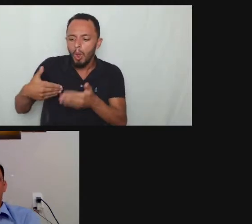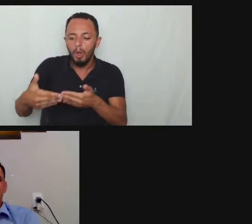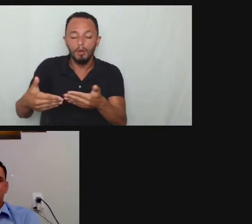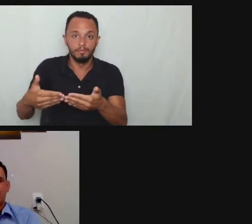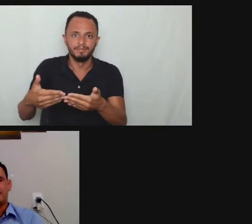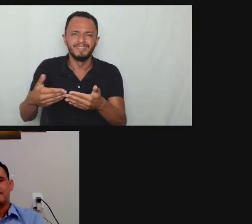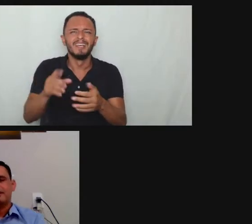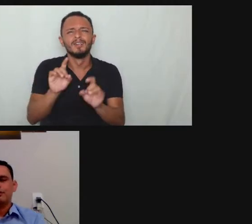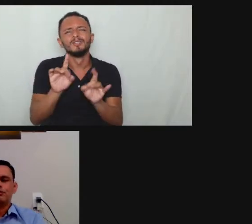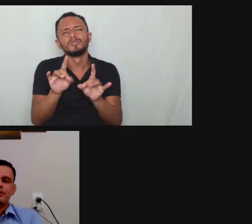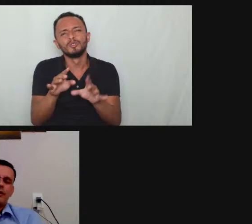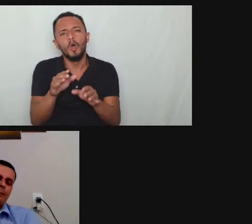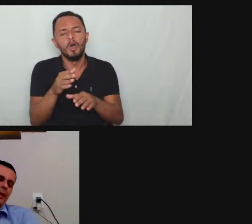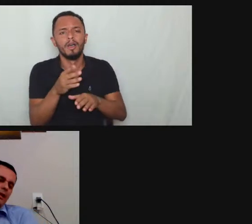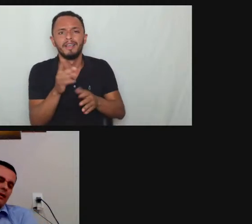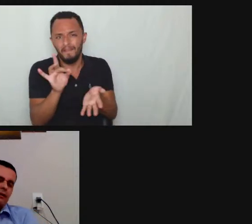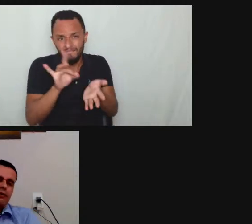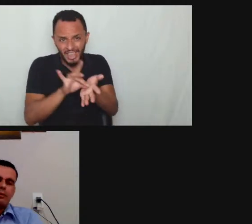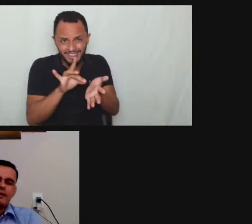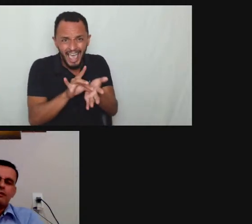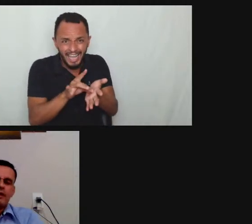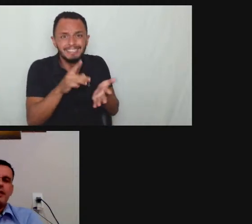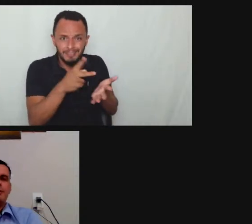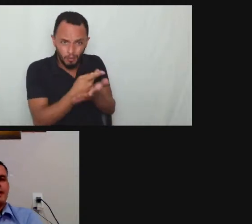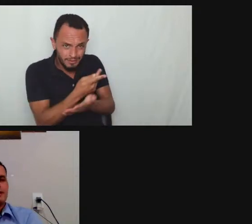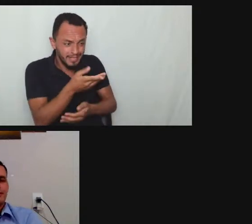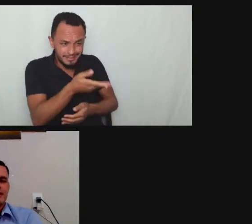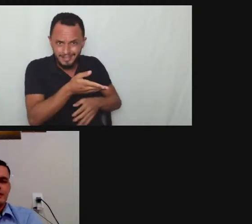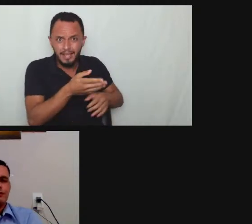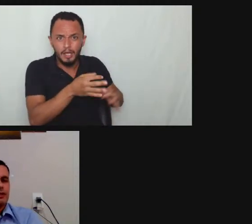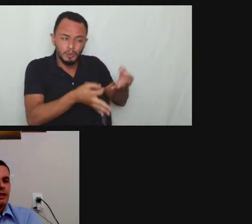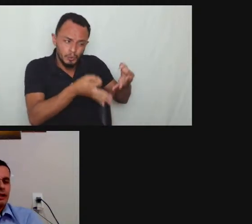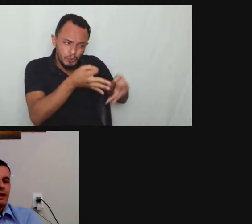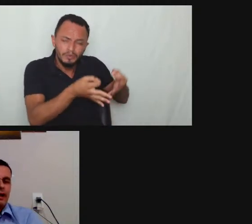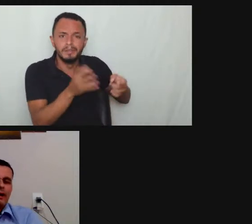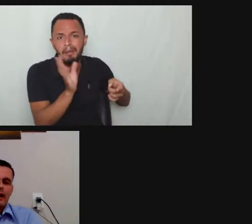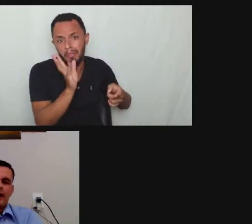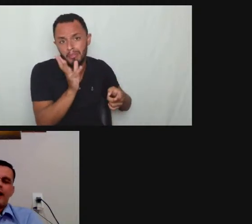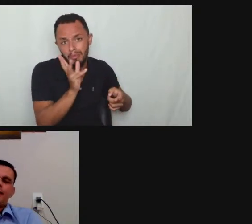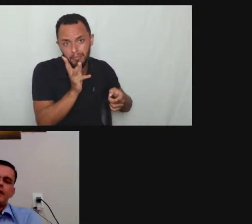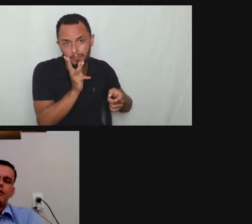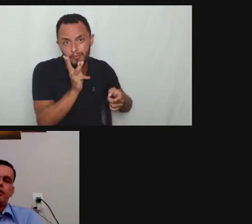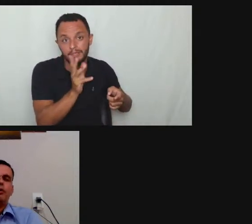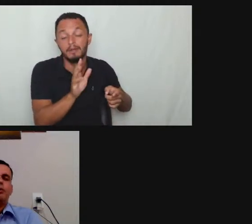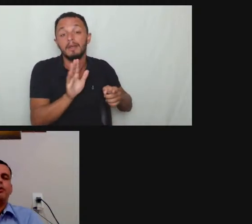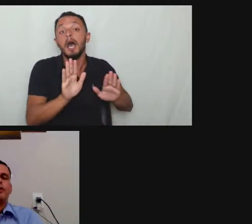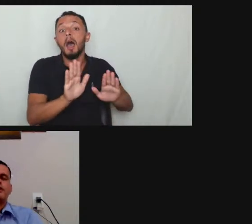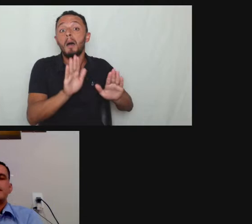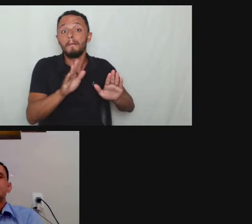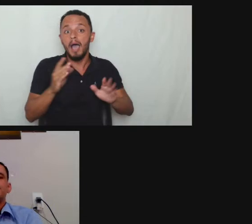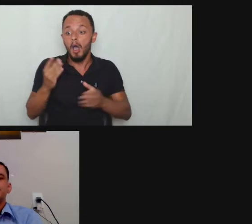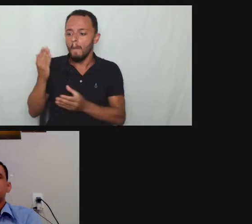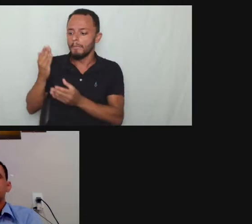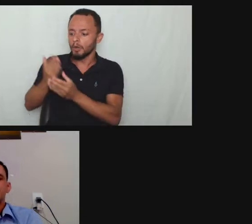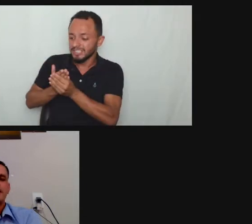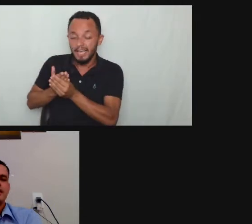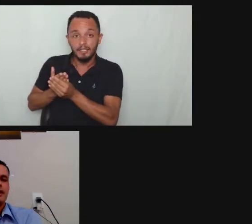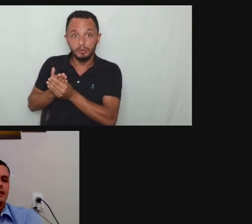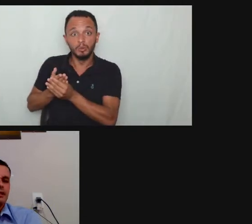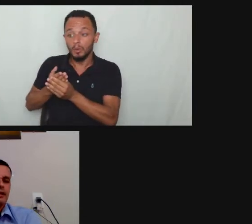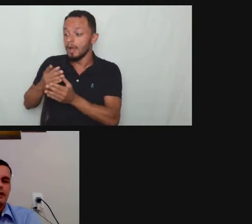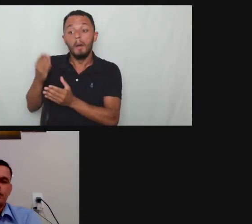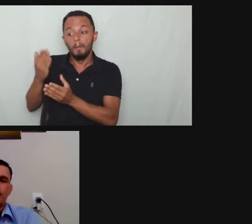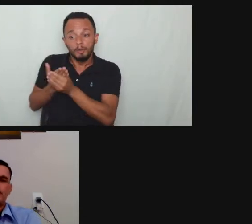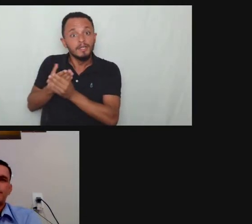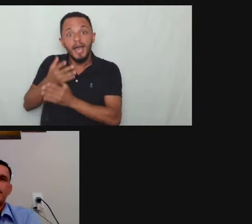prática ainda os juízes não aplicam da forma que deveria mas mas acaba que o o processo da pessoa com